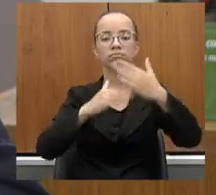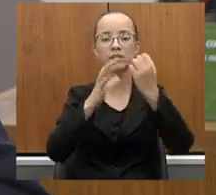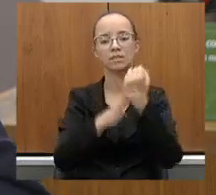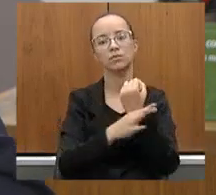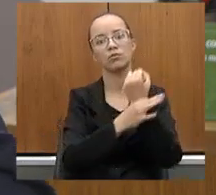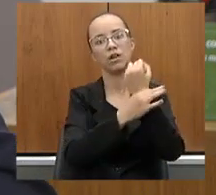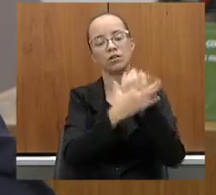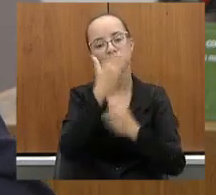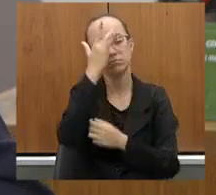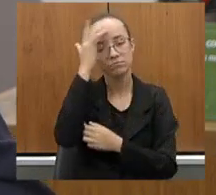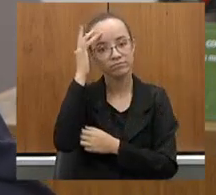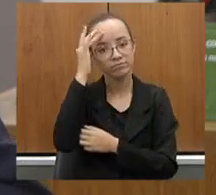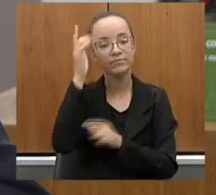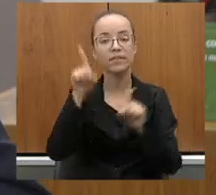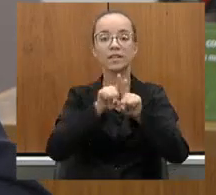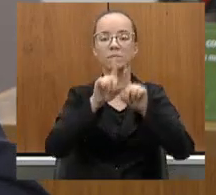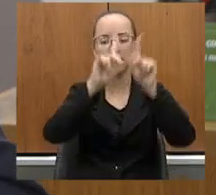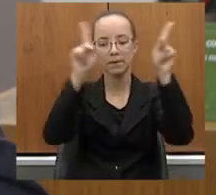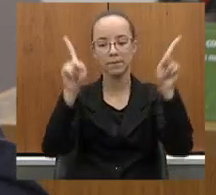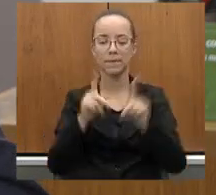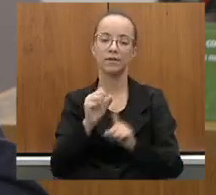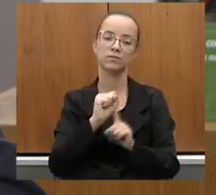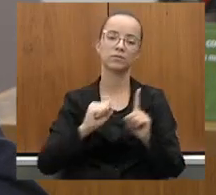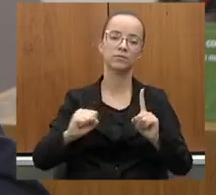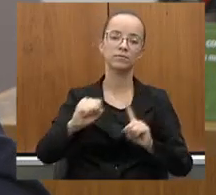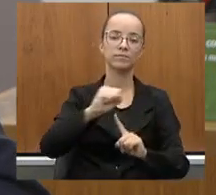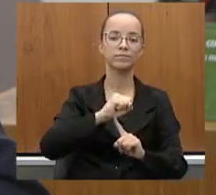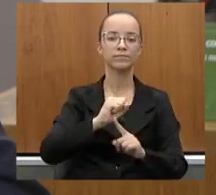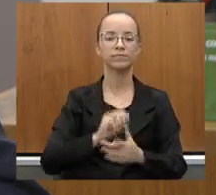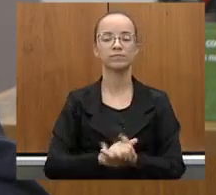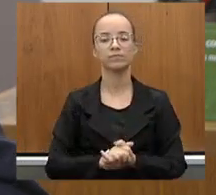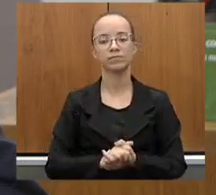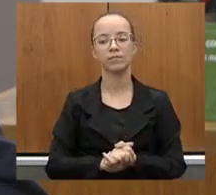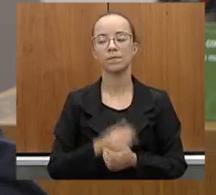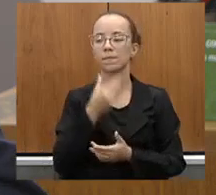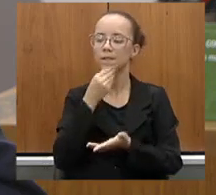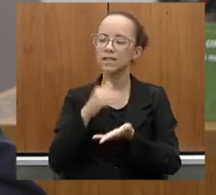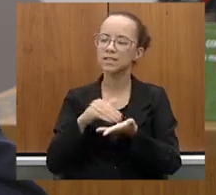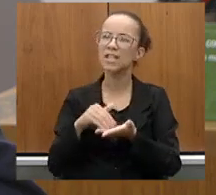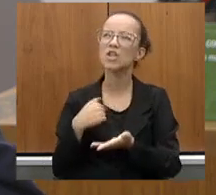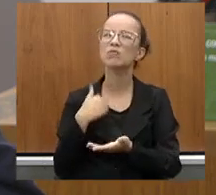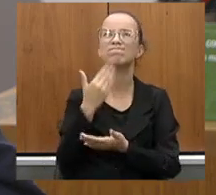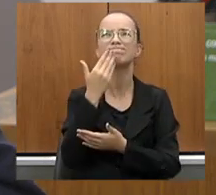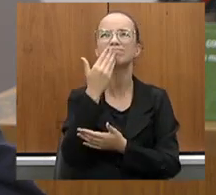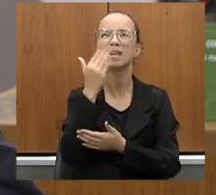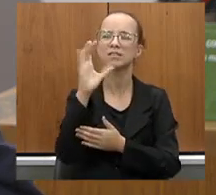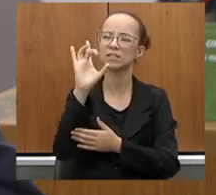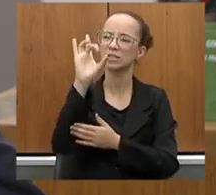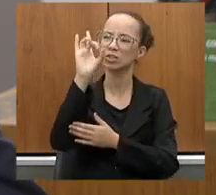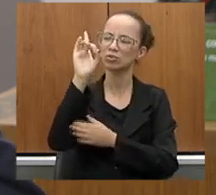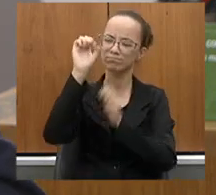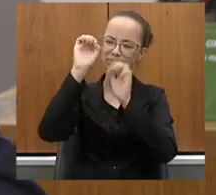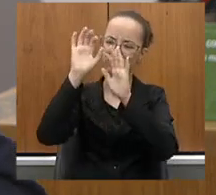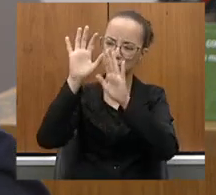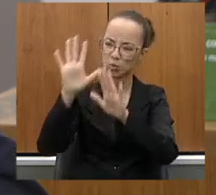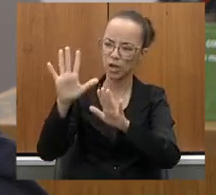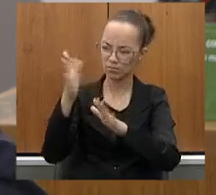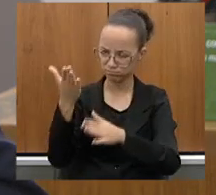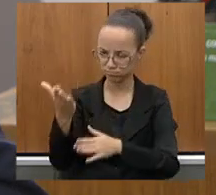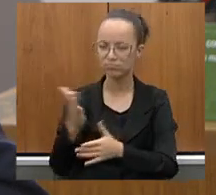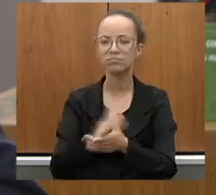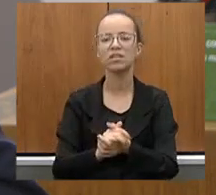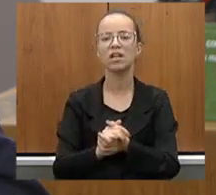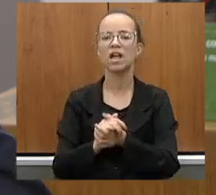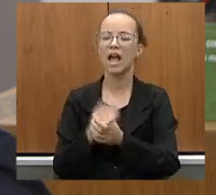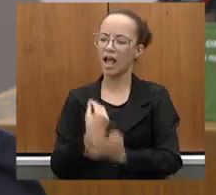pessoas e para a paz social. Secretário, peço a Deus para eliminar muito a sua cabeça, os seus